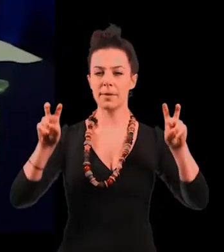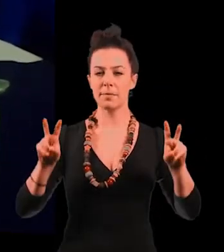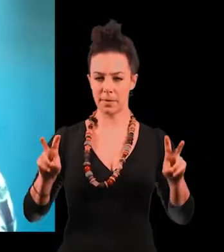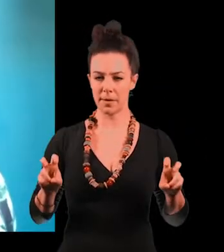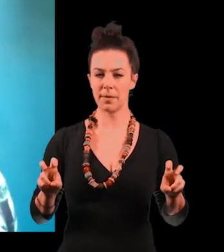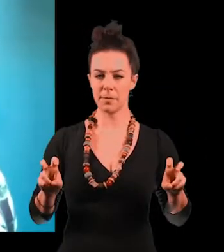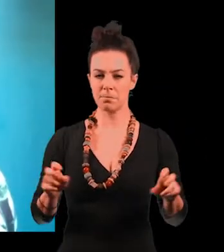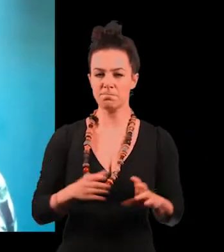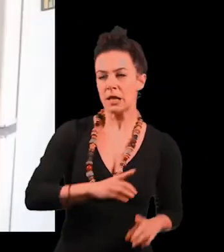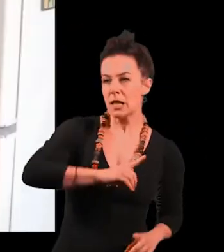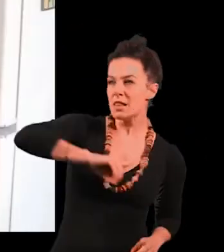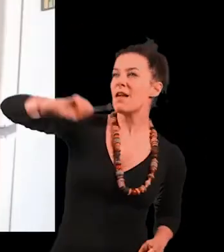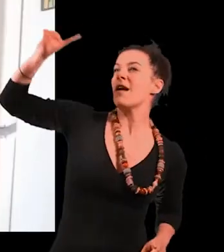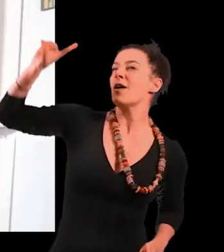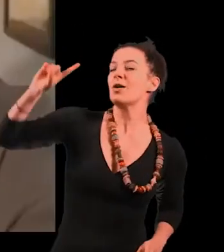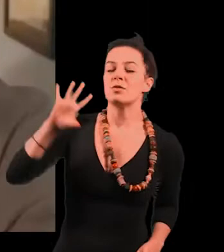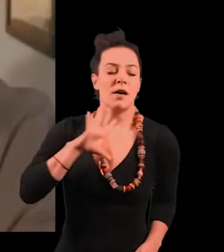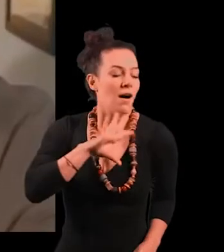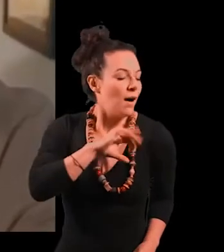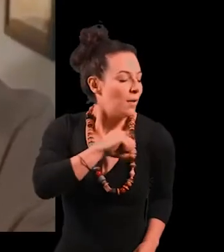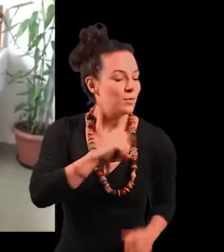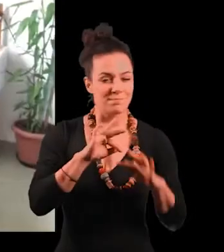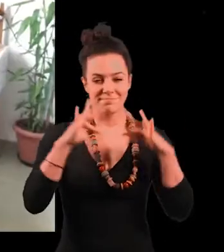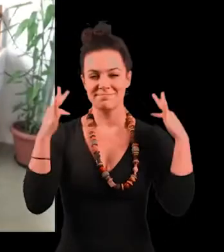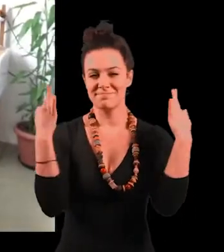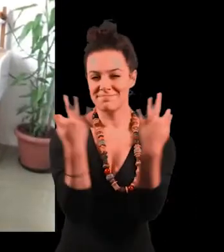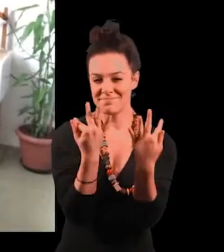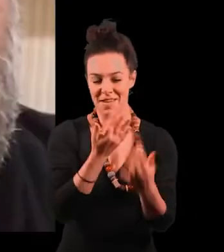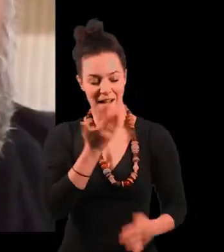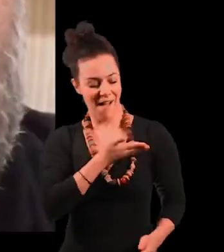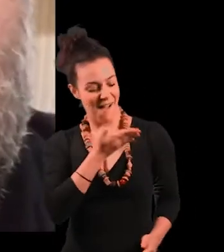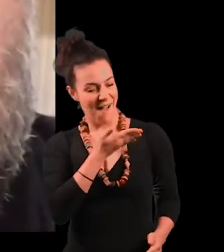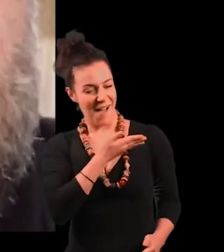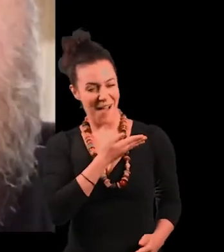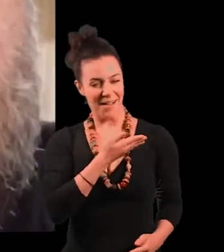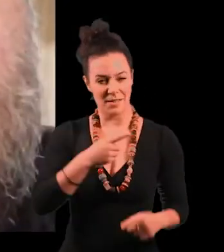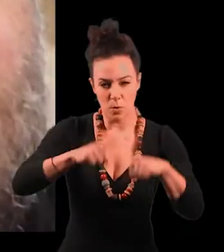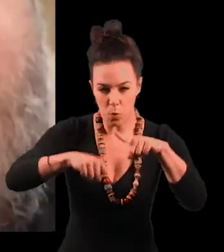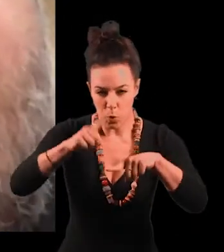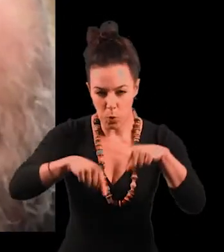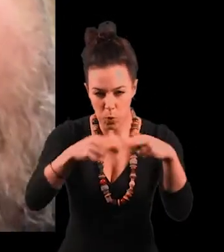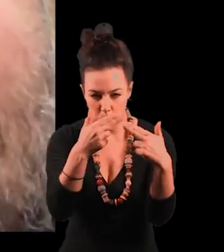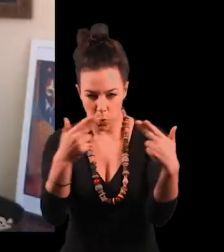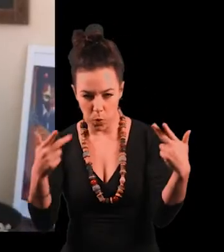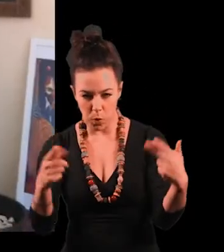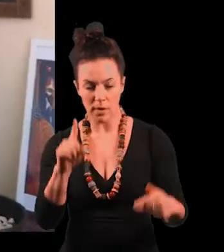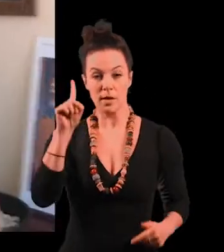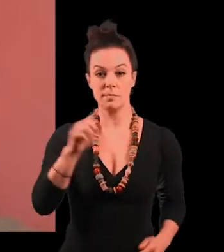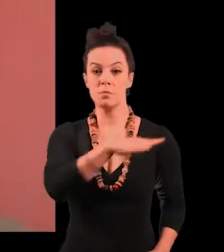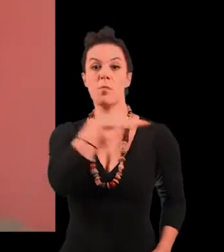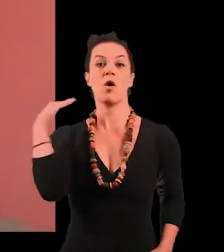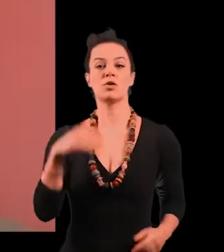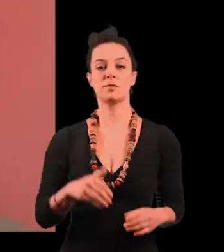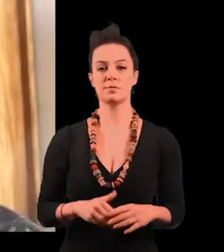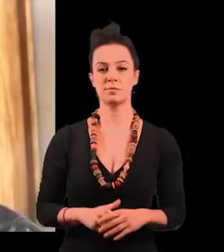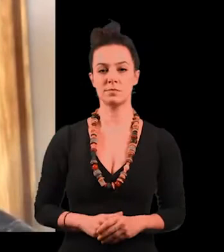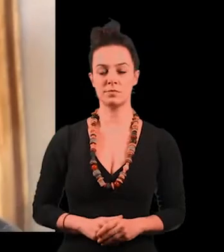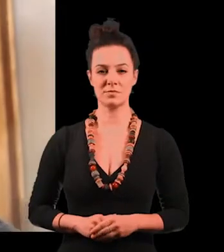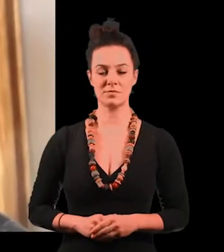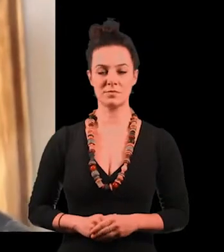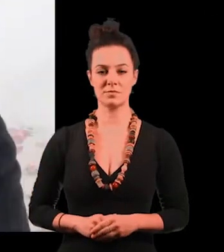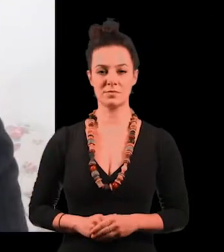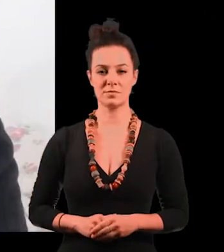temáticas. Deus Amor Família Amizade Coisas E Morte